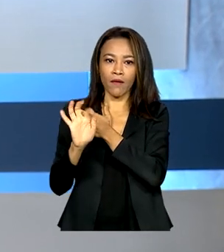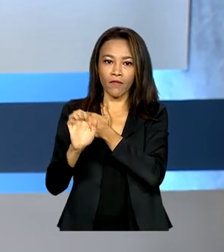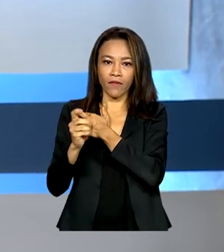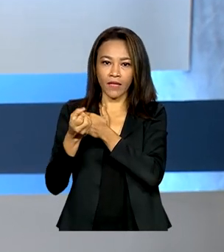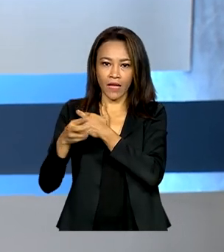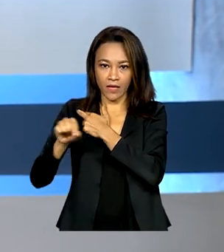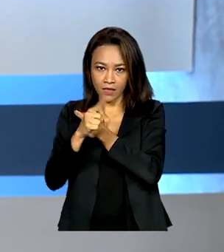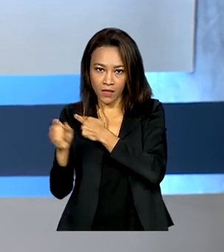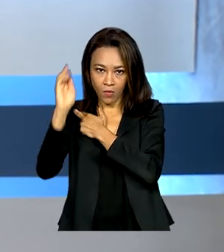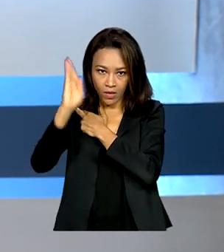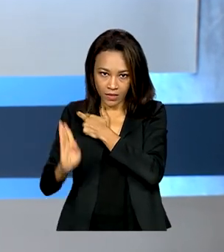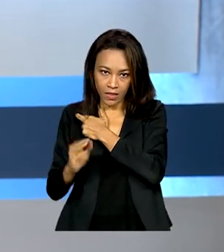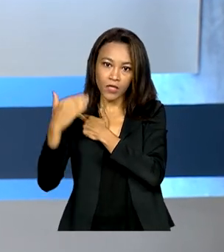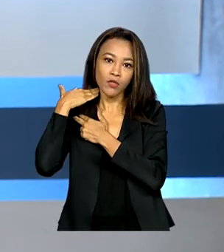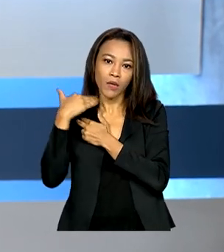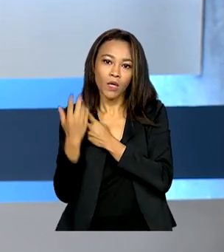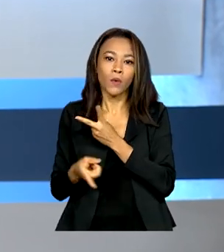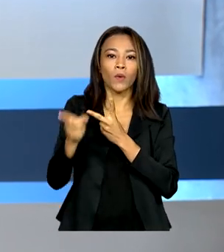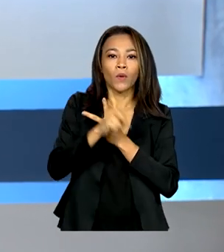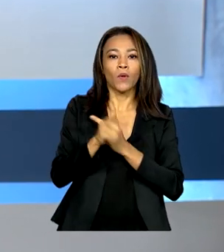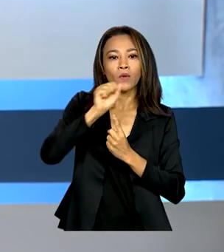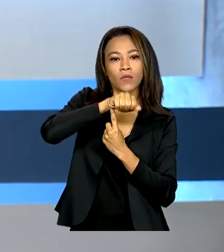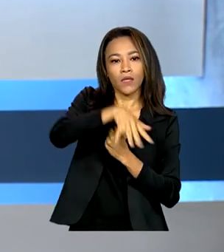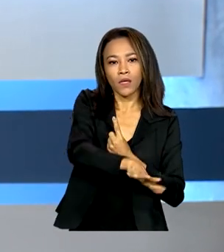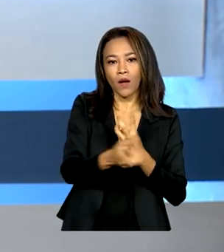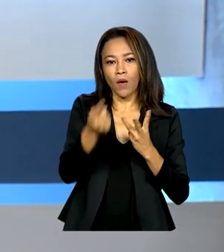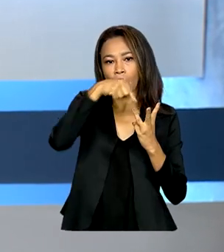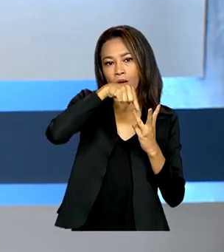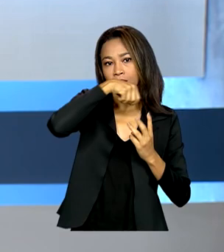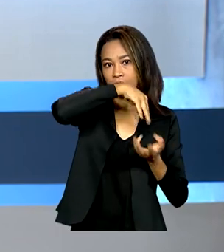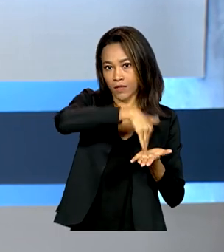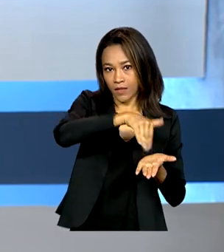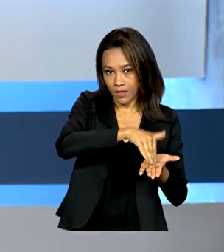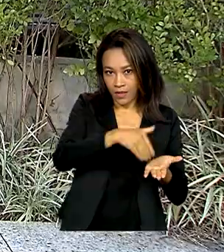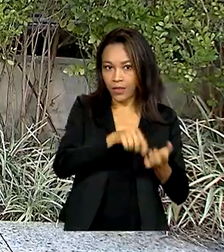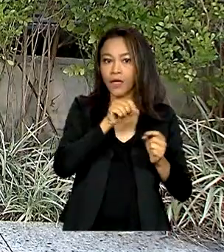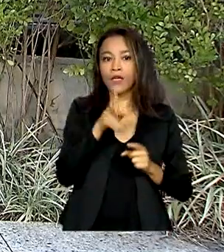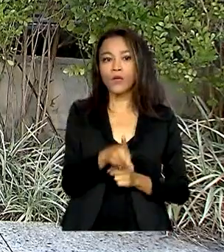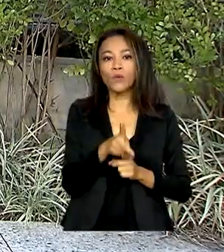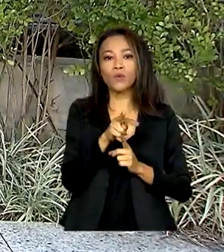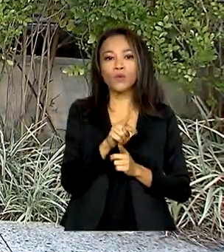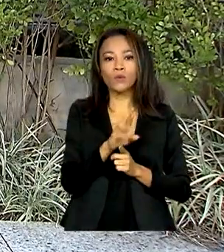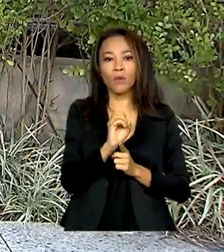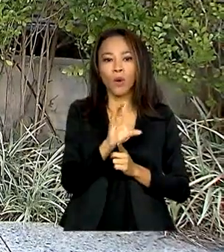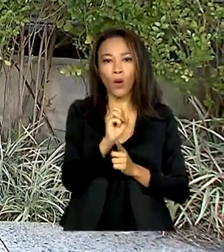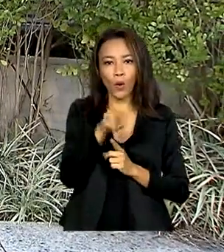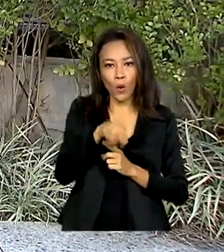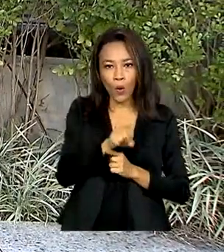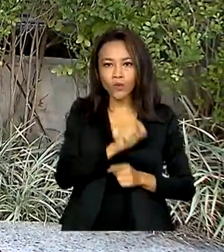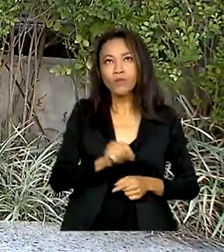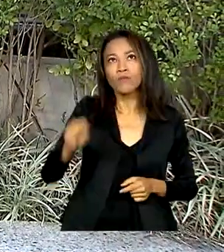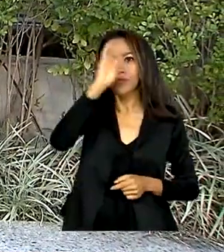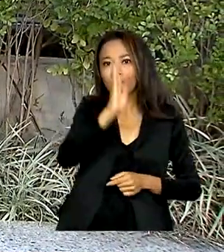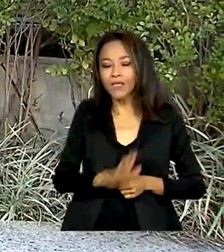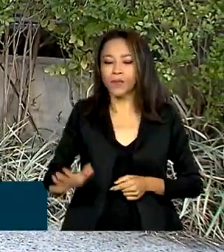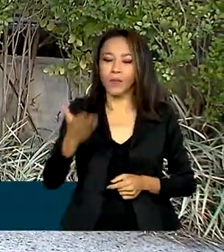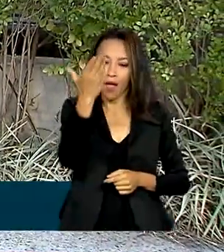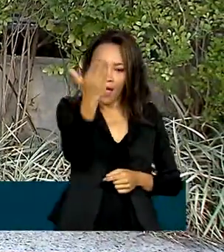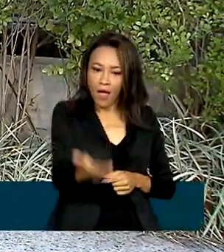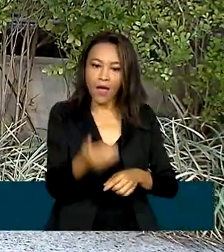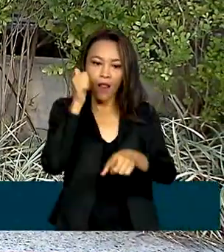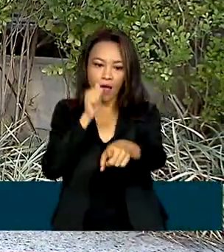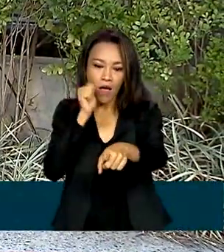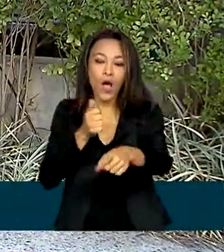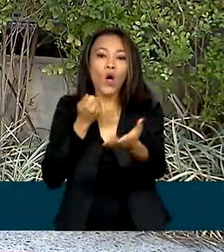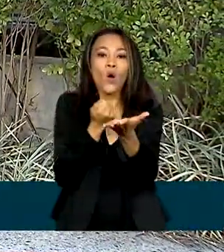Central, Secretaria Nacional do Consumidor e pelos PROCONs de todo o país. Jocélia comprou uma geladeira e